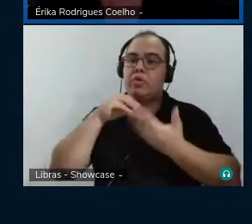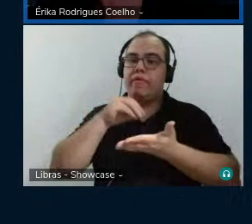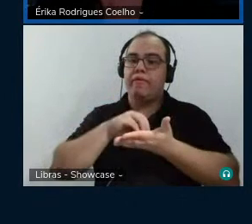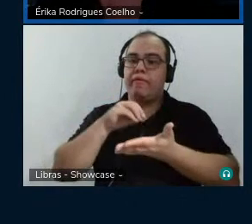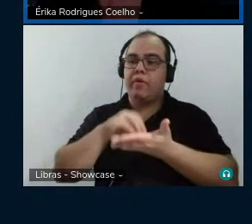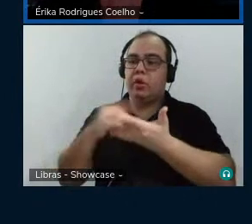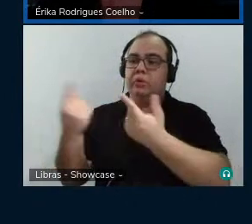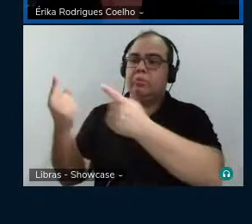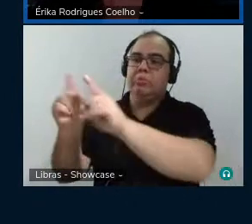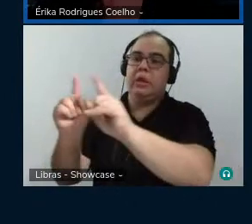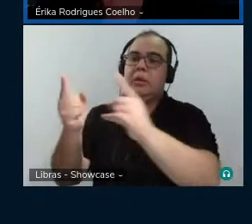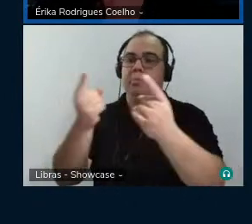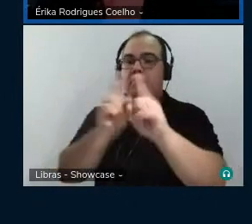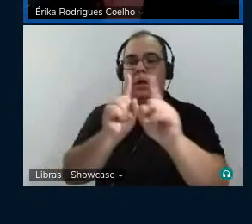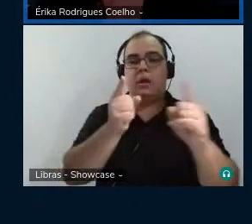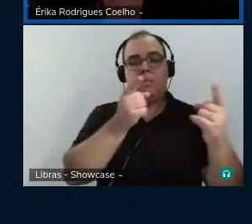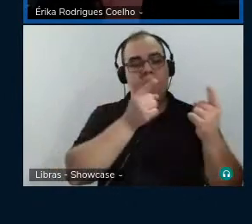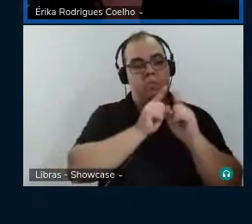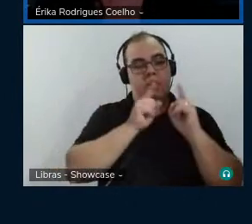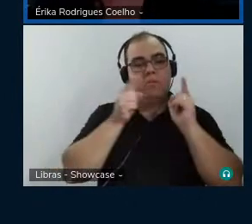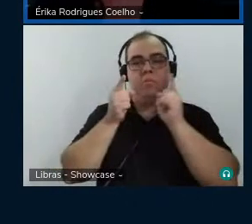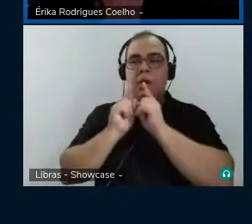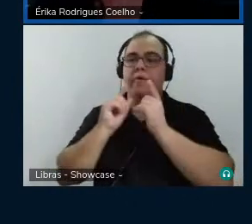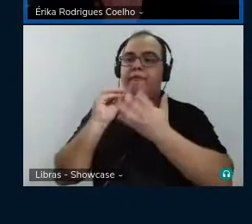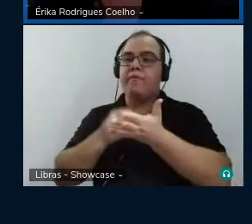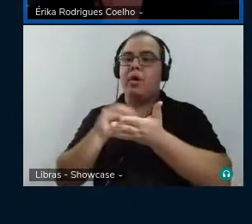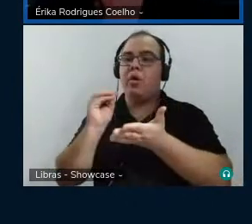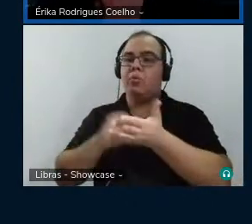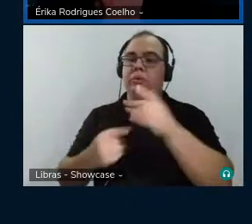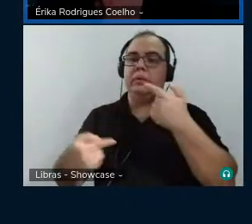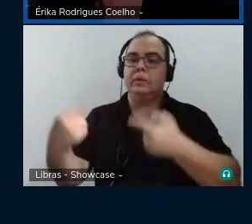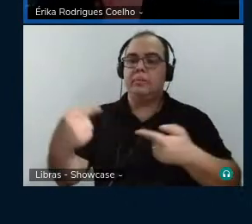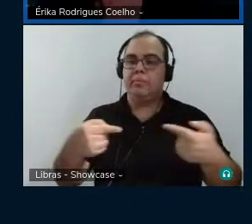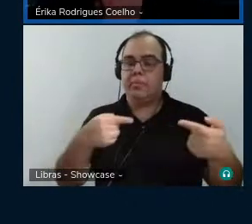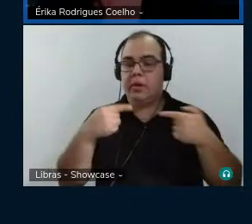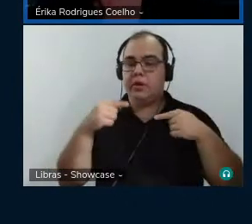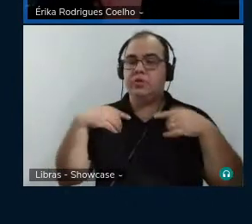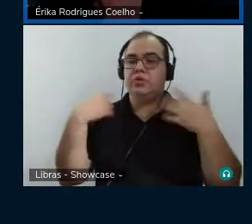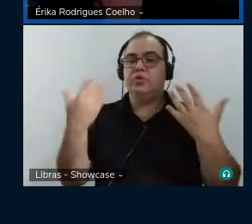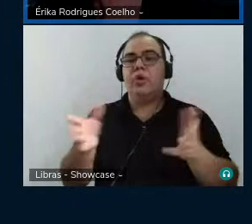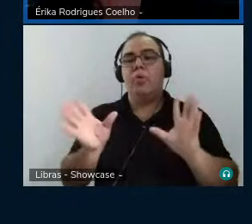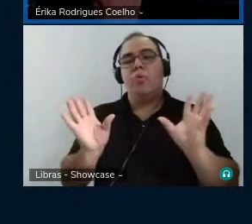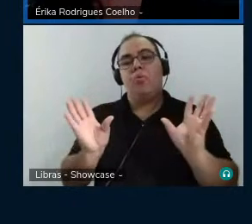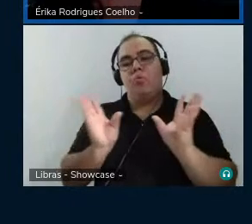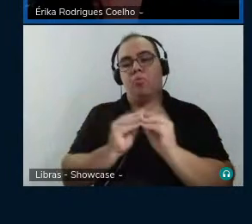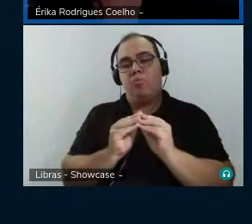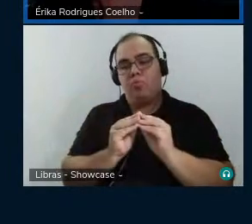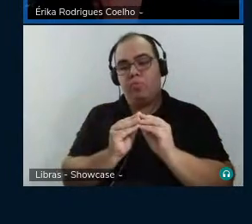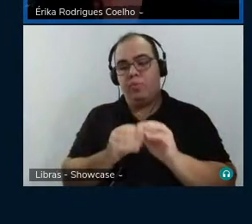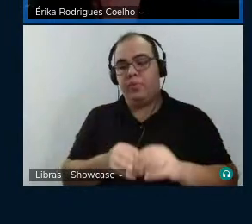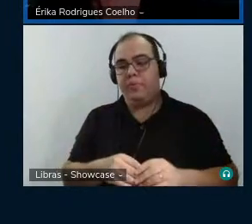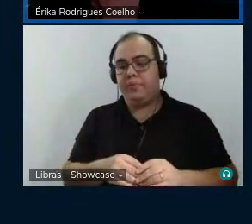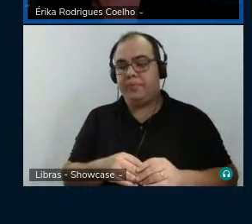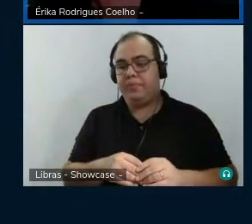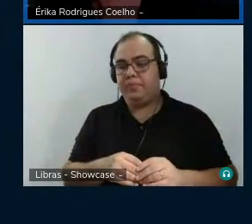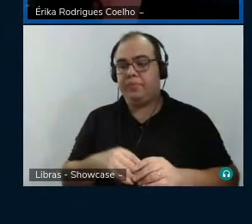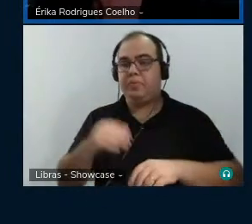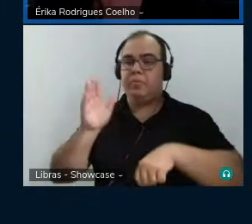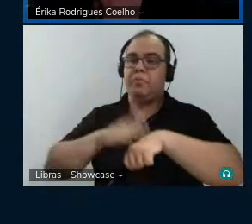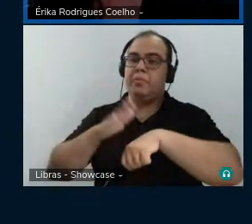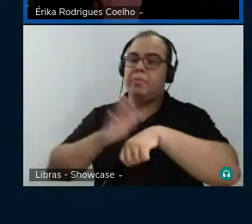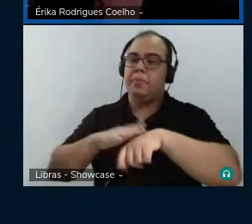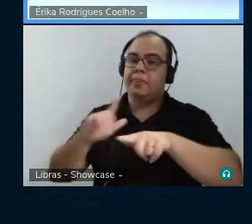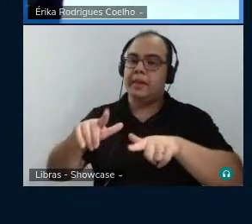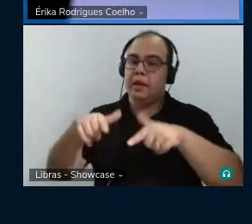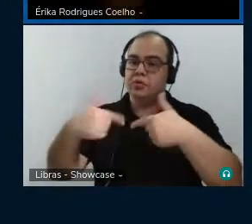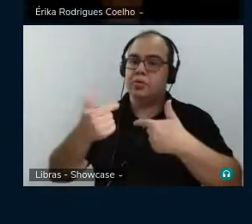para fazer esse debate. Então, as conclusões e as considerações, as ações culturais